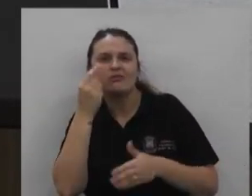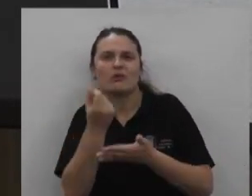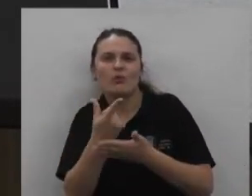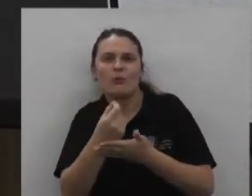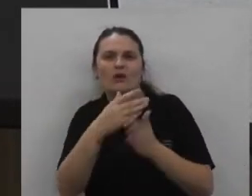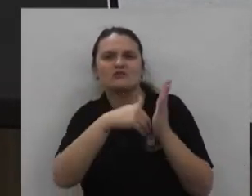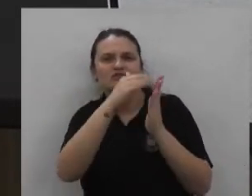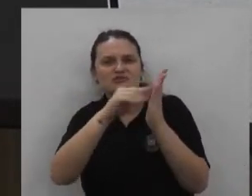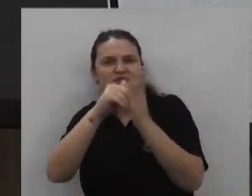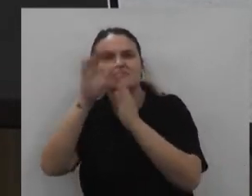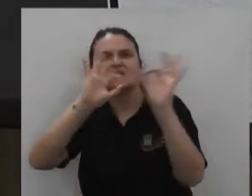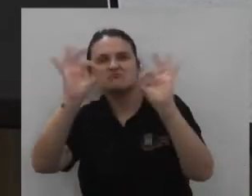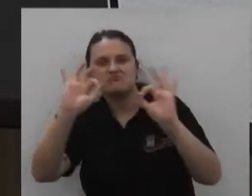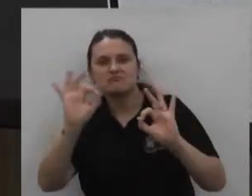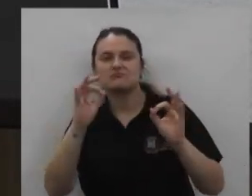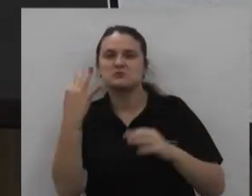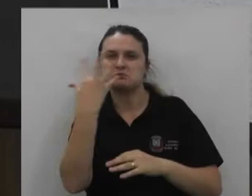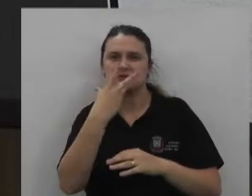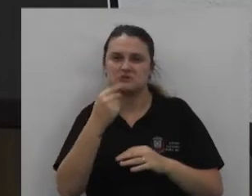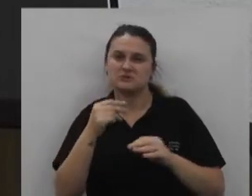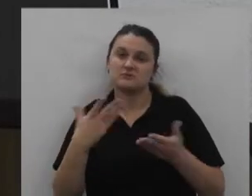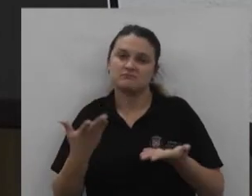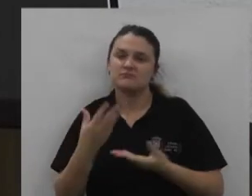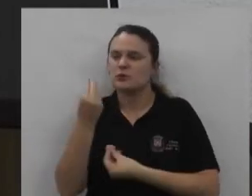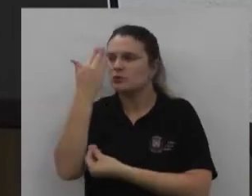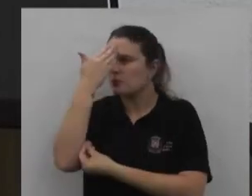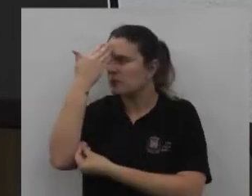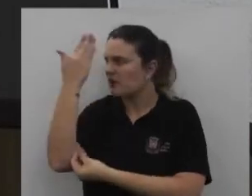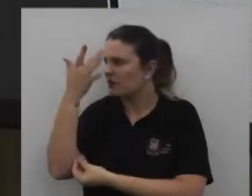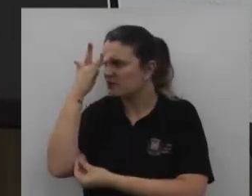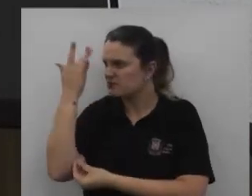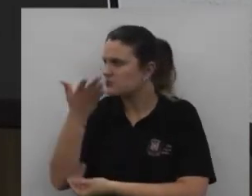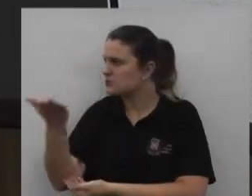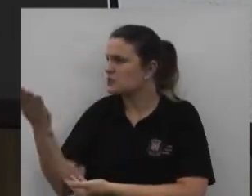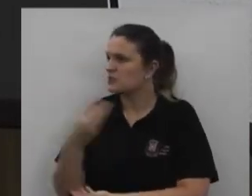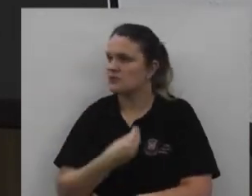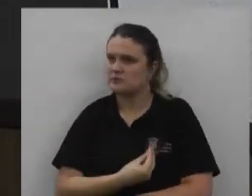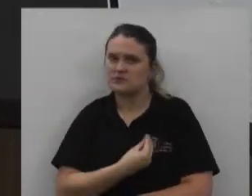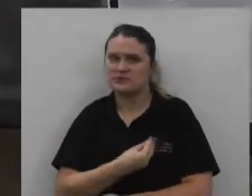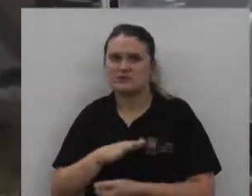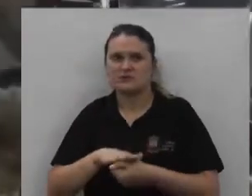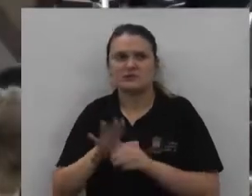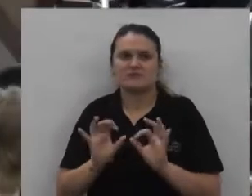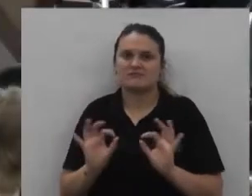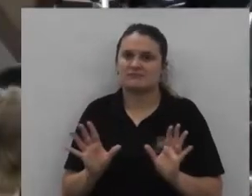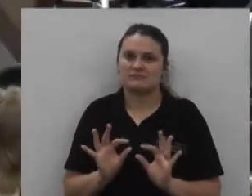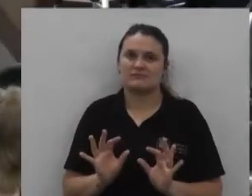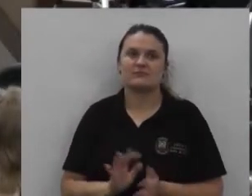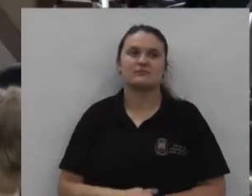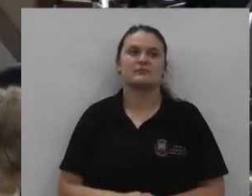jeito é isso aí muito obrigada a todos aqui essa noite e isso